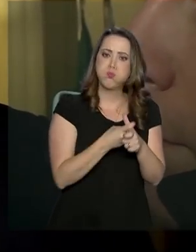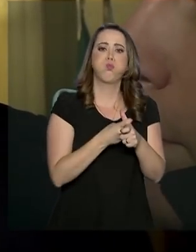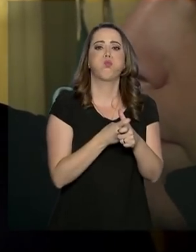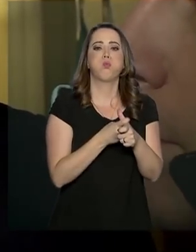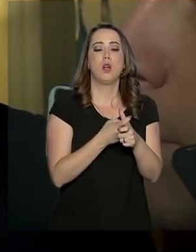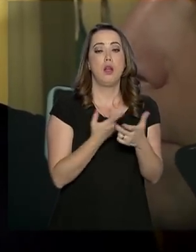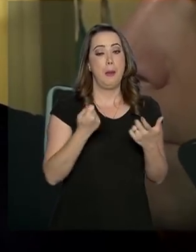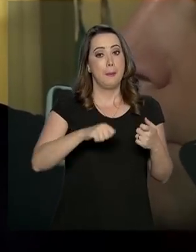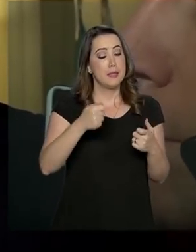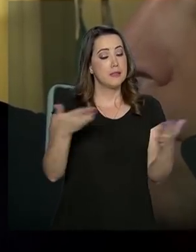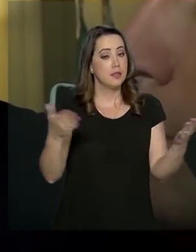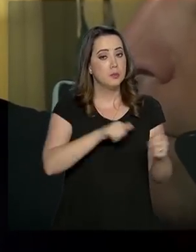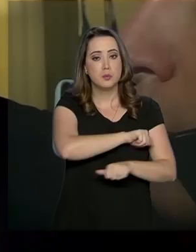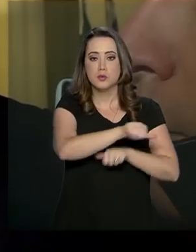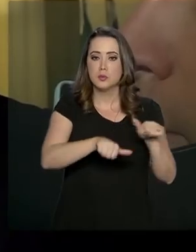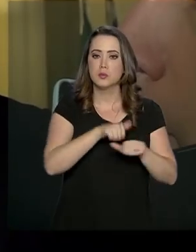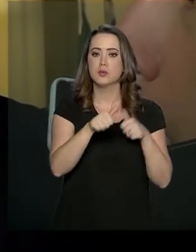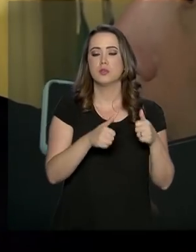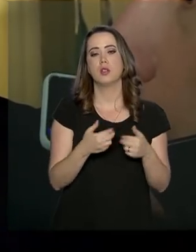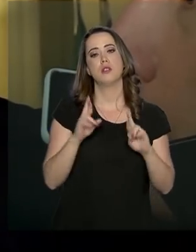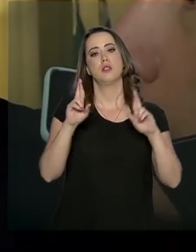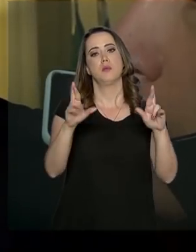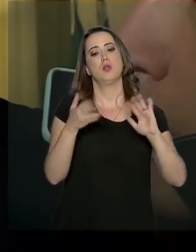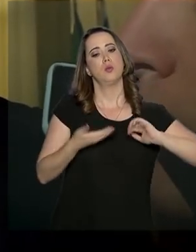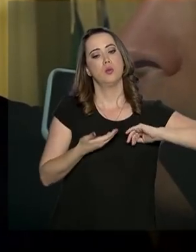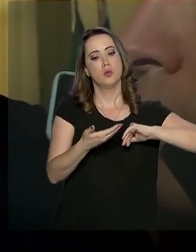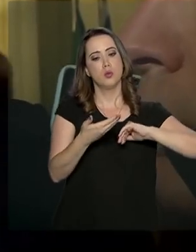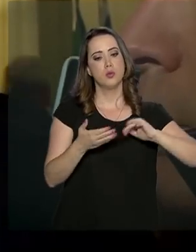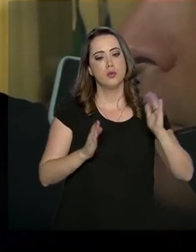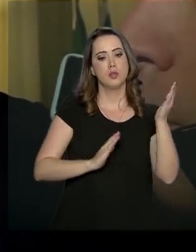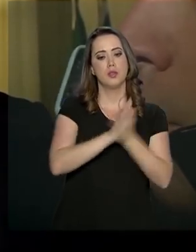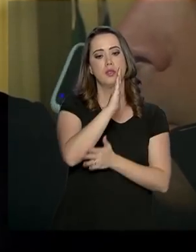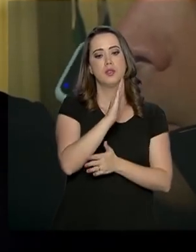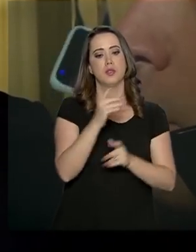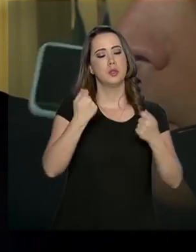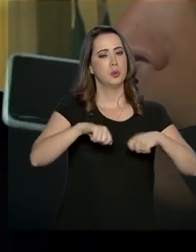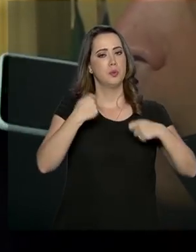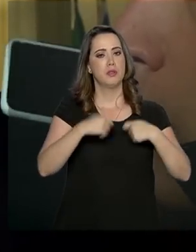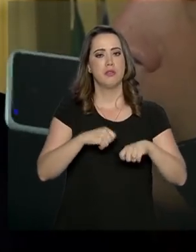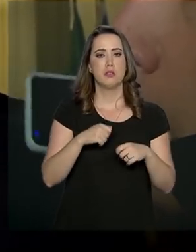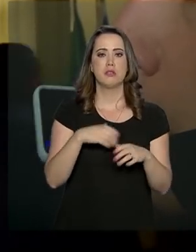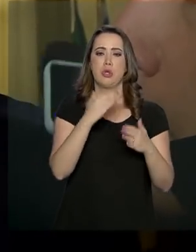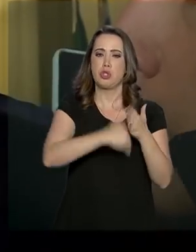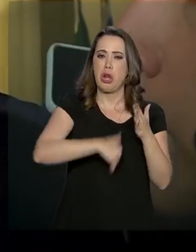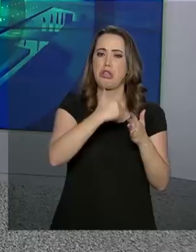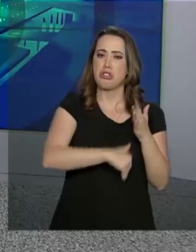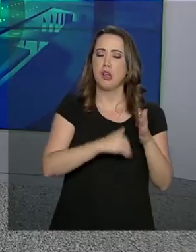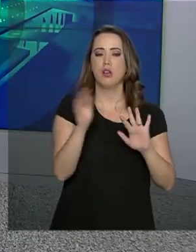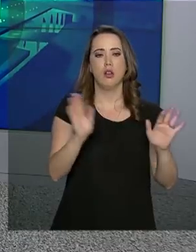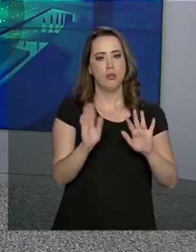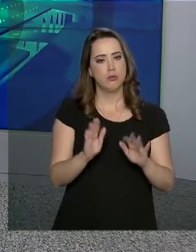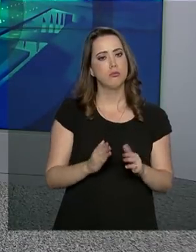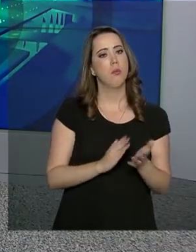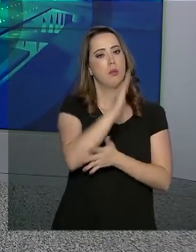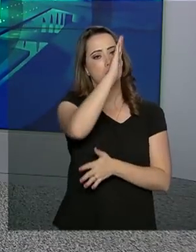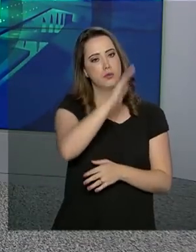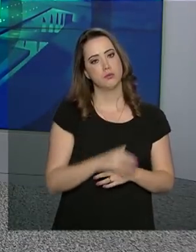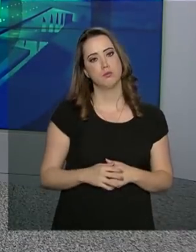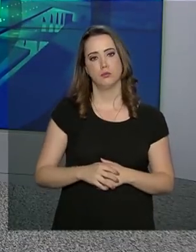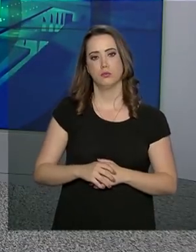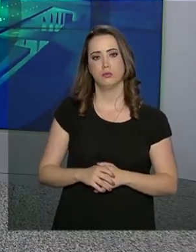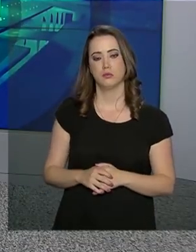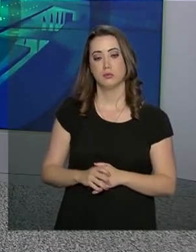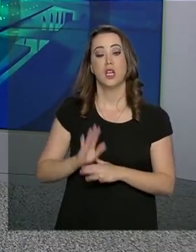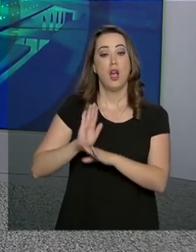temos que fazer essa reforma. Espero que o Congresso aprove sem que ela seja muito desidratada. A ajuda